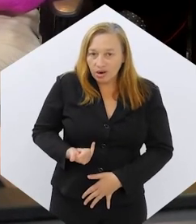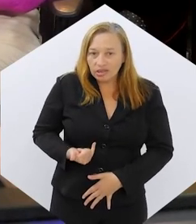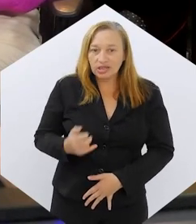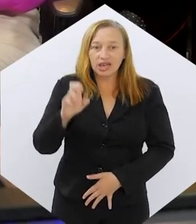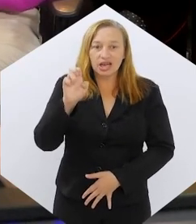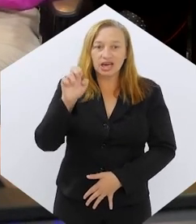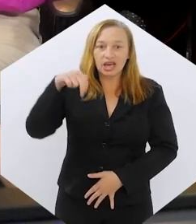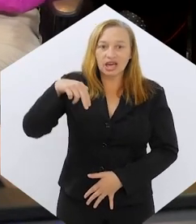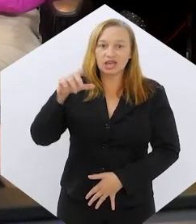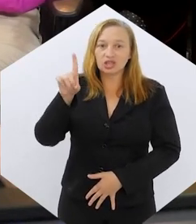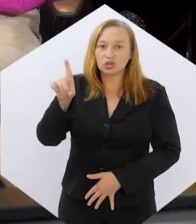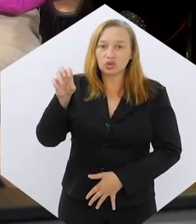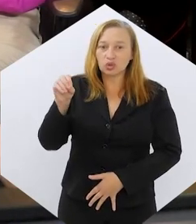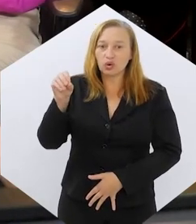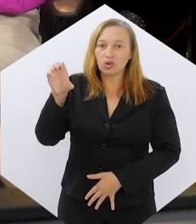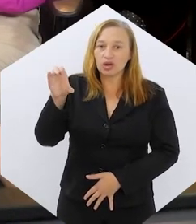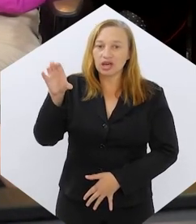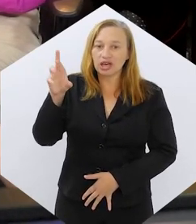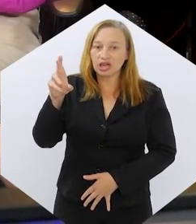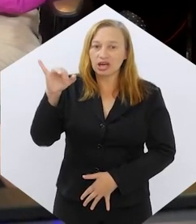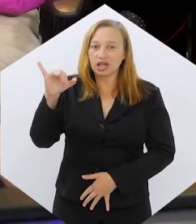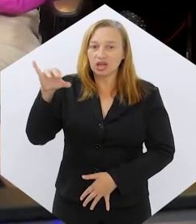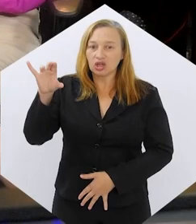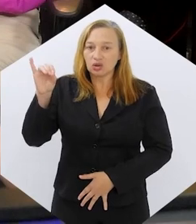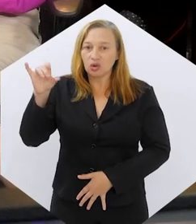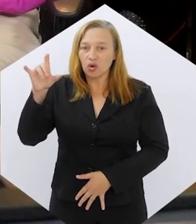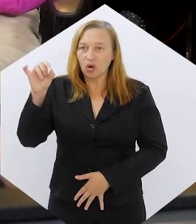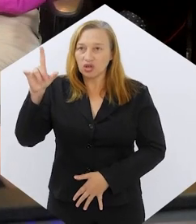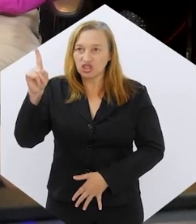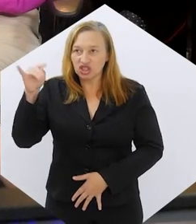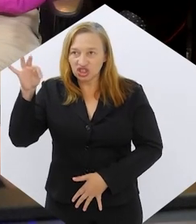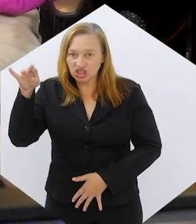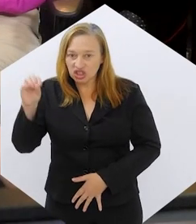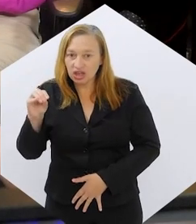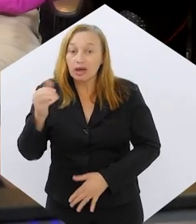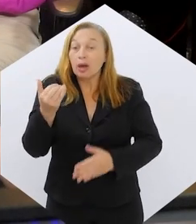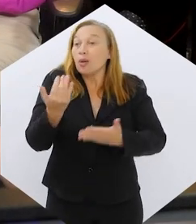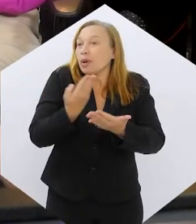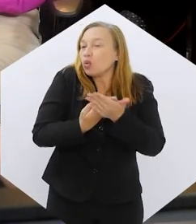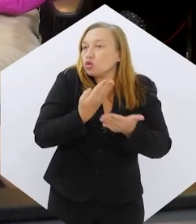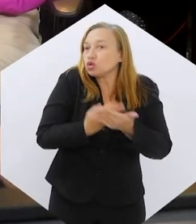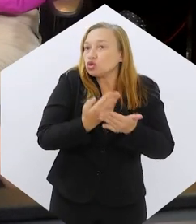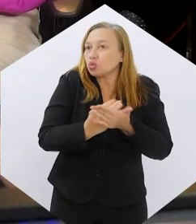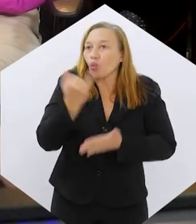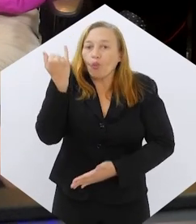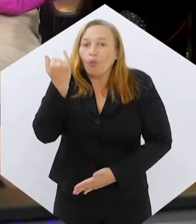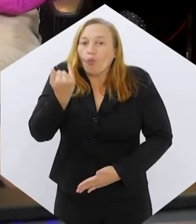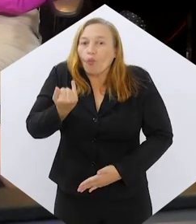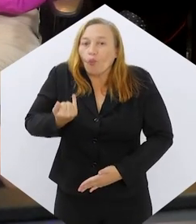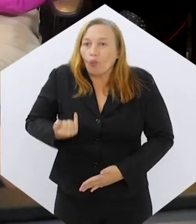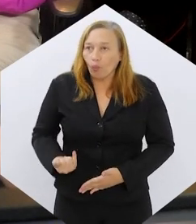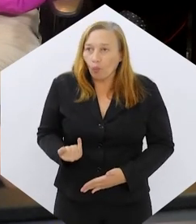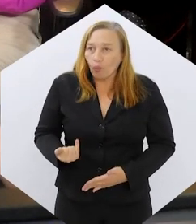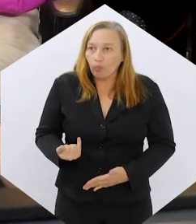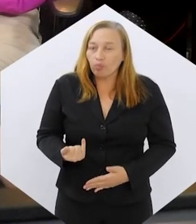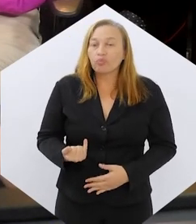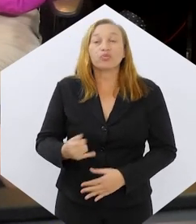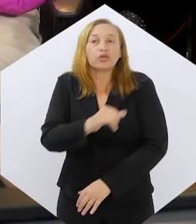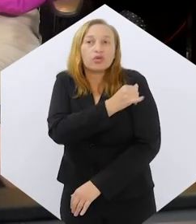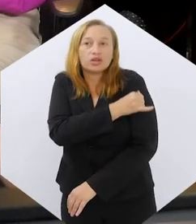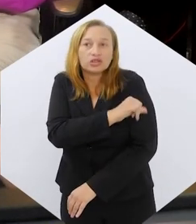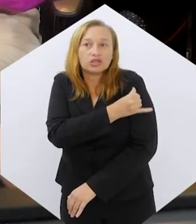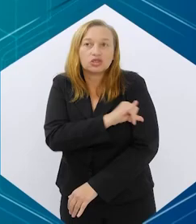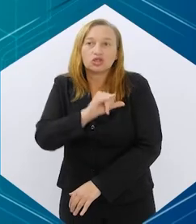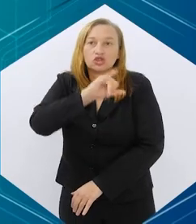endocrinologista delegada regional da Associação Brasileira para o Estudo da Obesidade e Síndrome Metabólica no Rio de Janeiro,